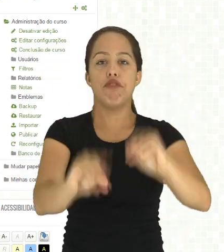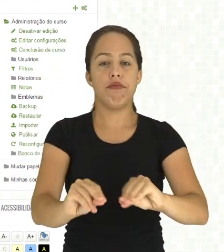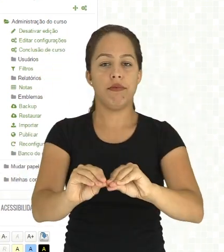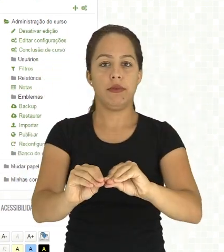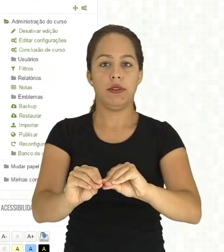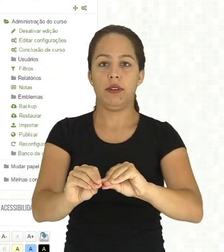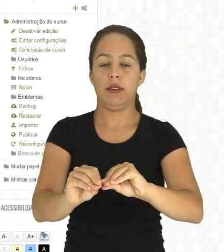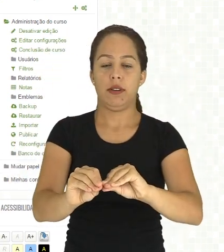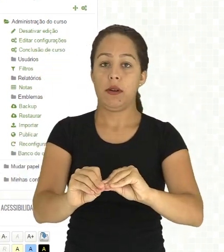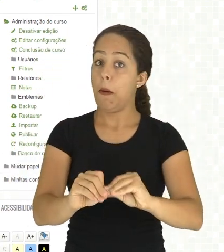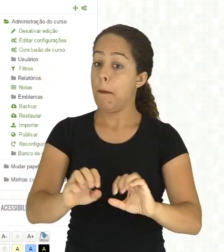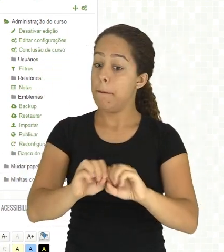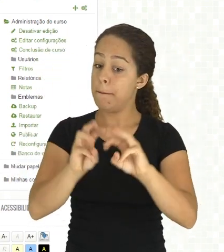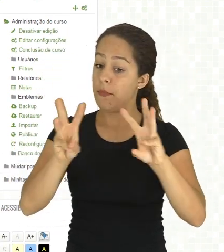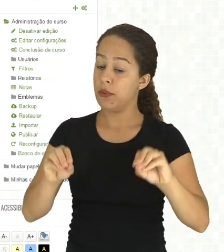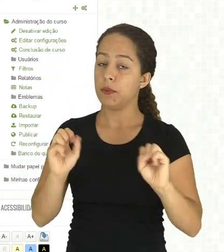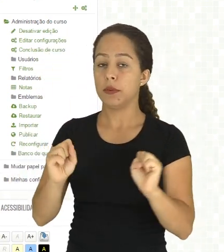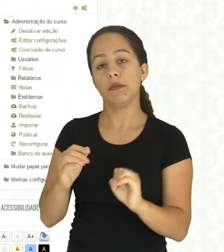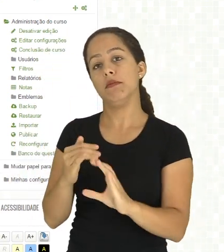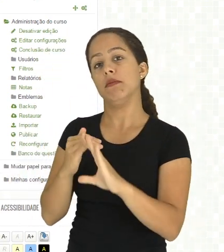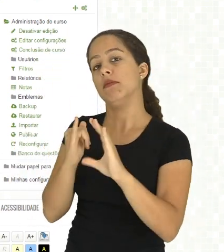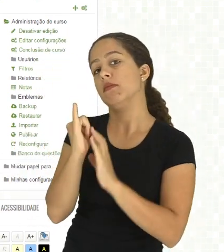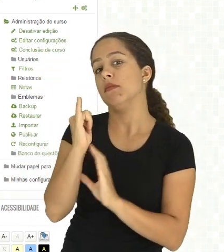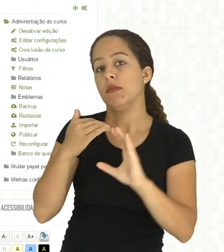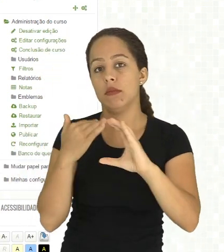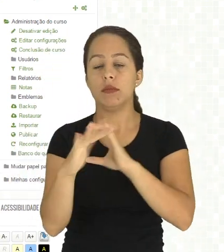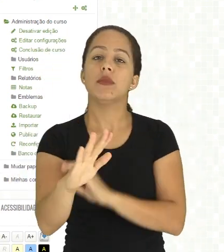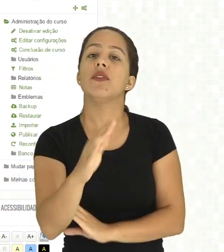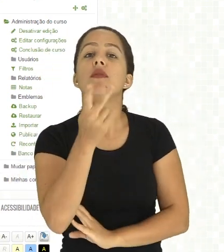tentativa seja enviada automaticamente pelo Moodle.